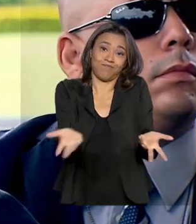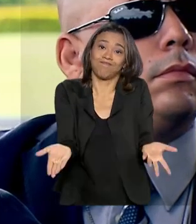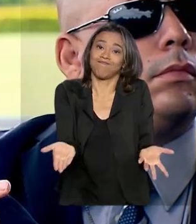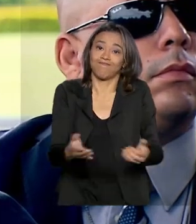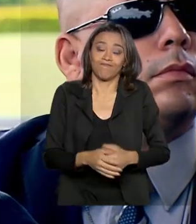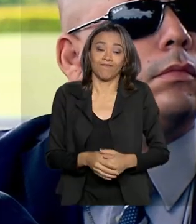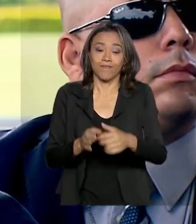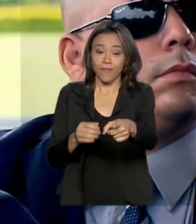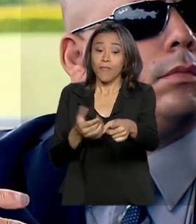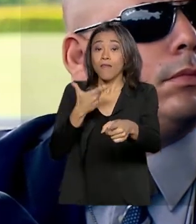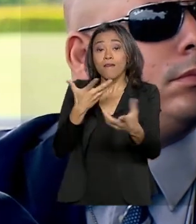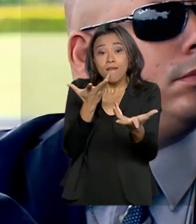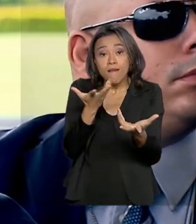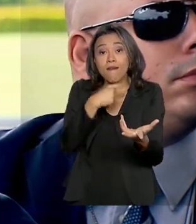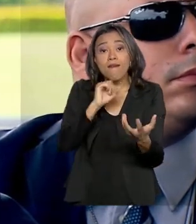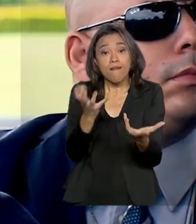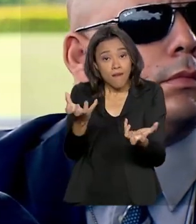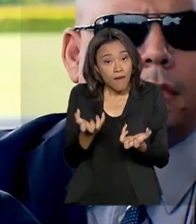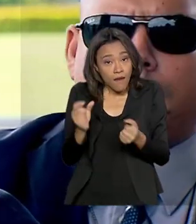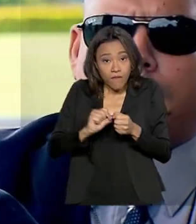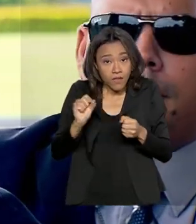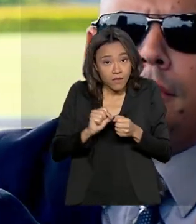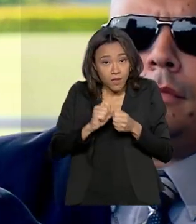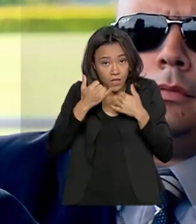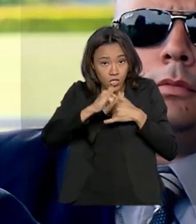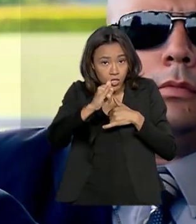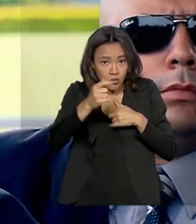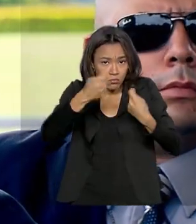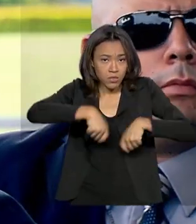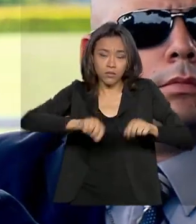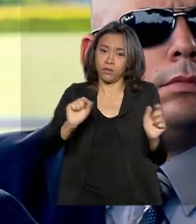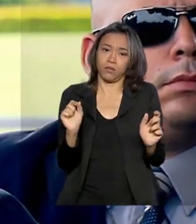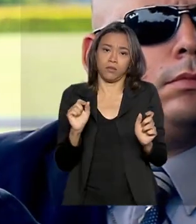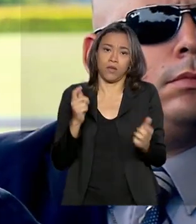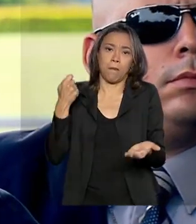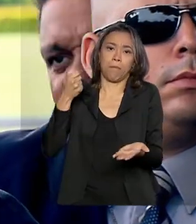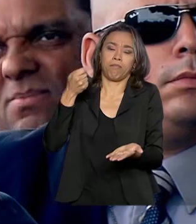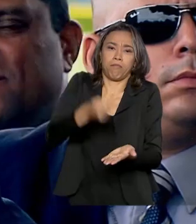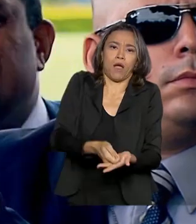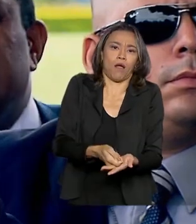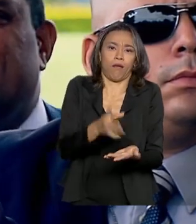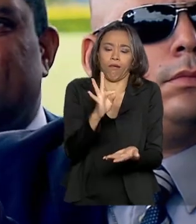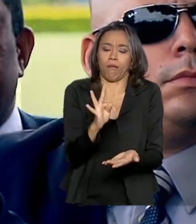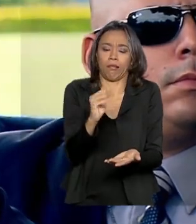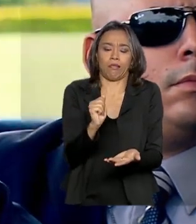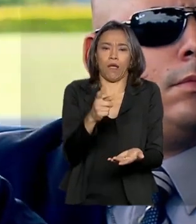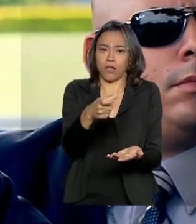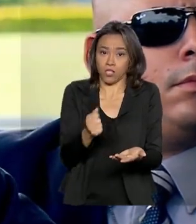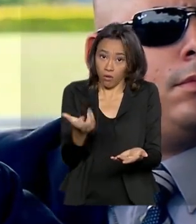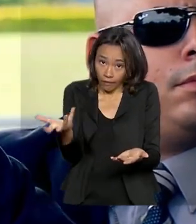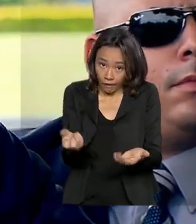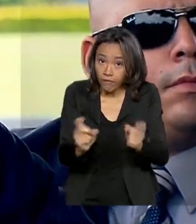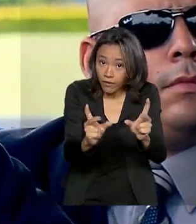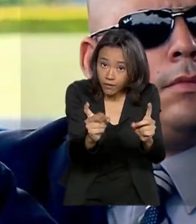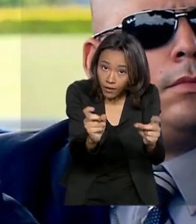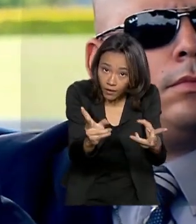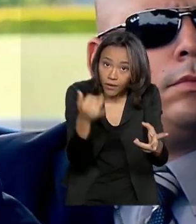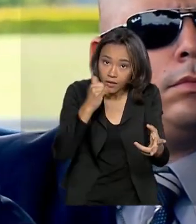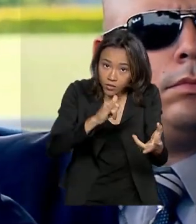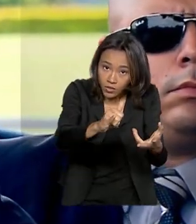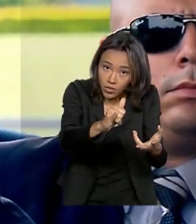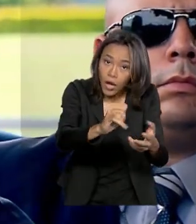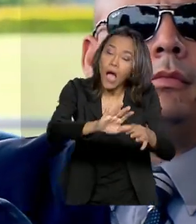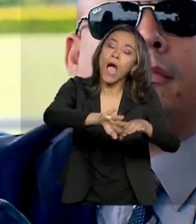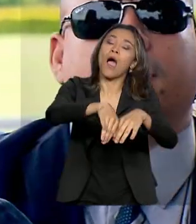produzir energia para o seu negócio, etc., não tem taxação. Agora, se ele quiser vender energia, você vai